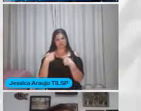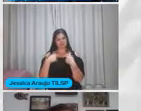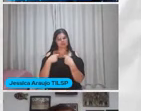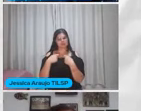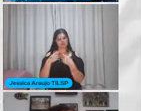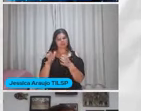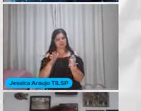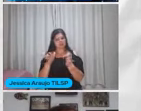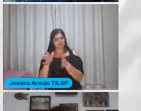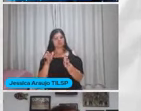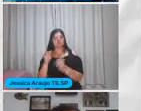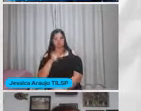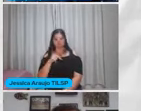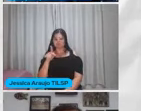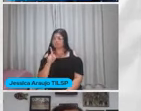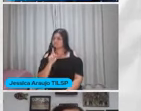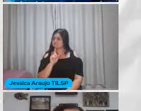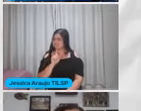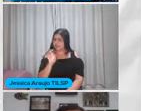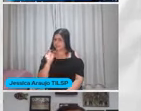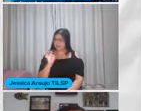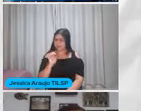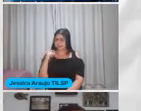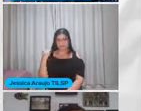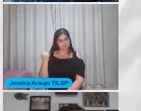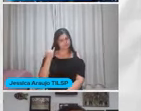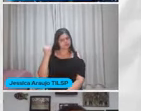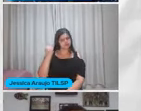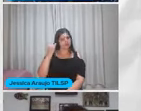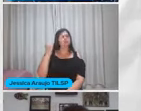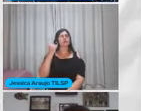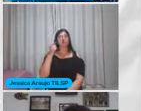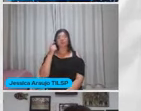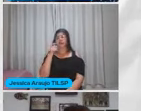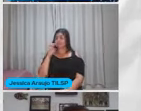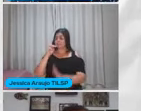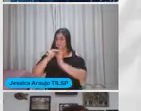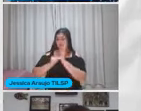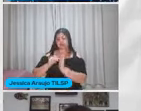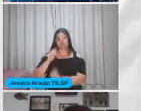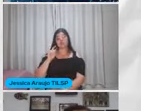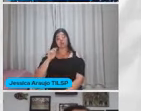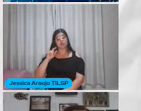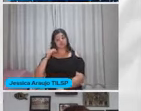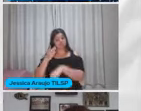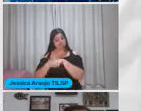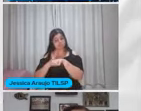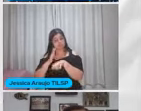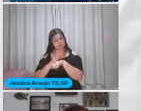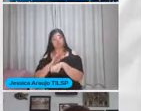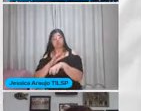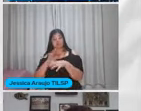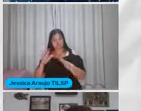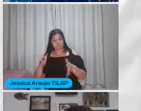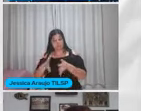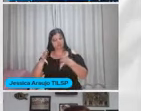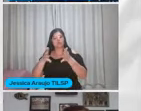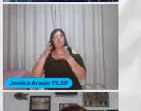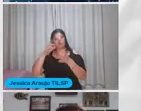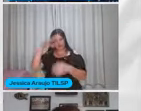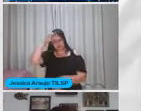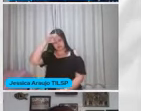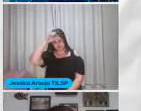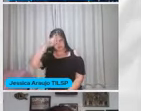mediação docente A mediação docente É essencial Para que uma metodologia ativa De fato Promova a aprendizagem